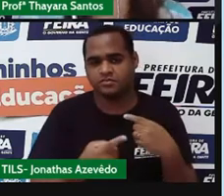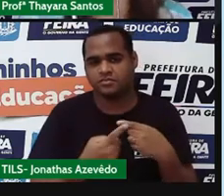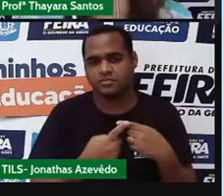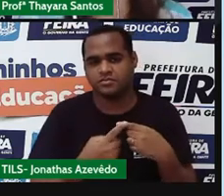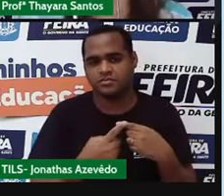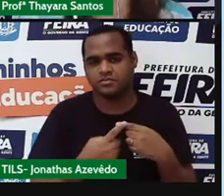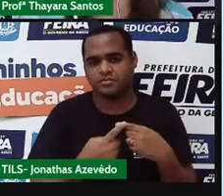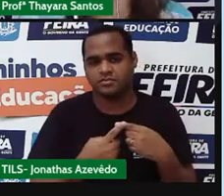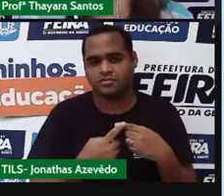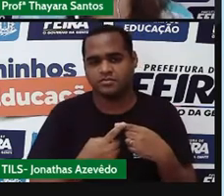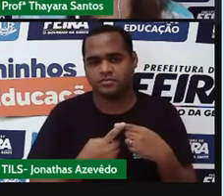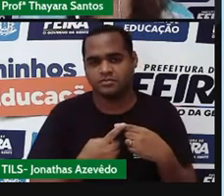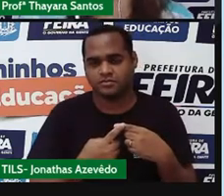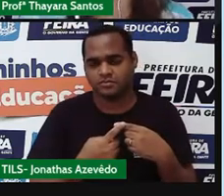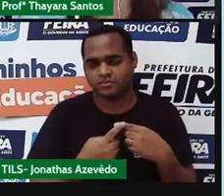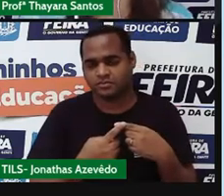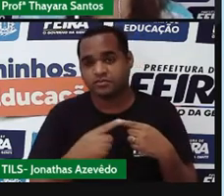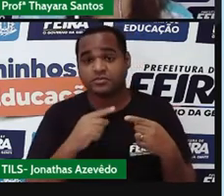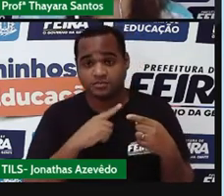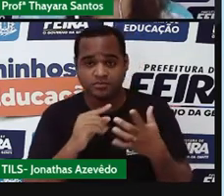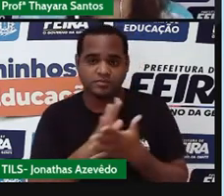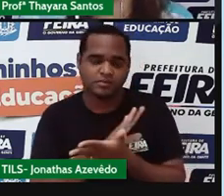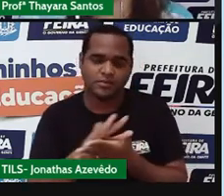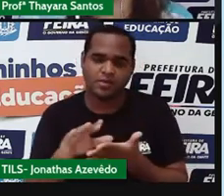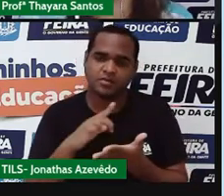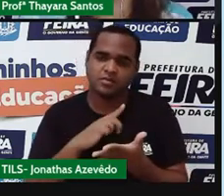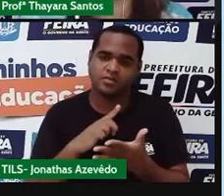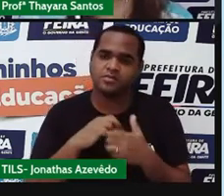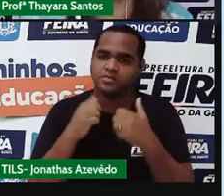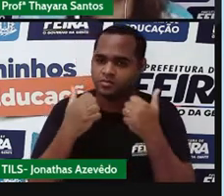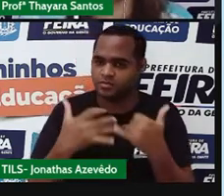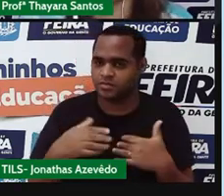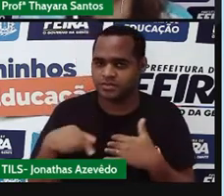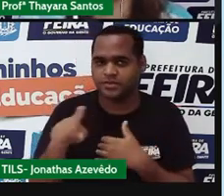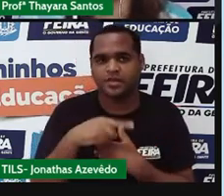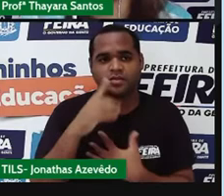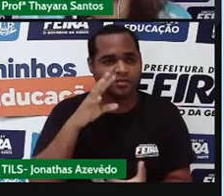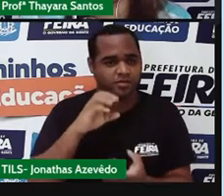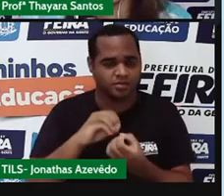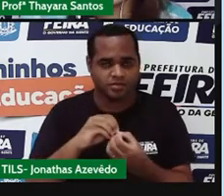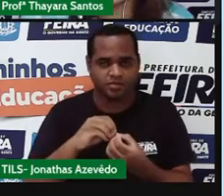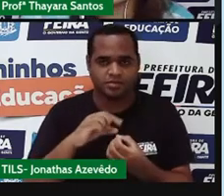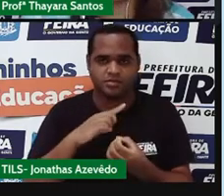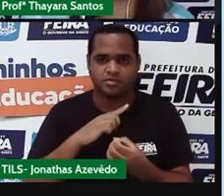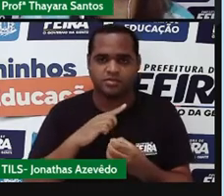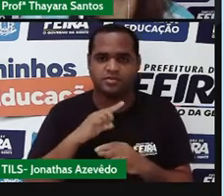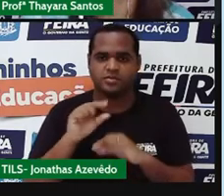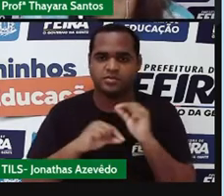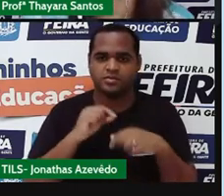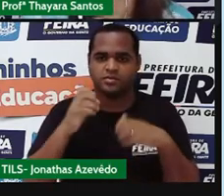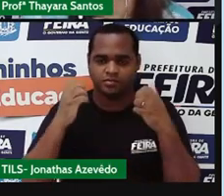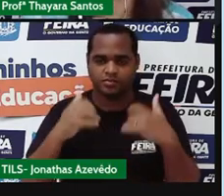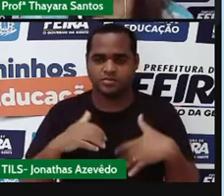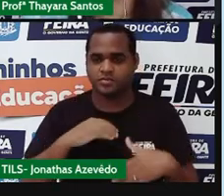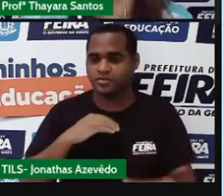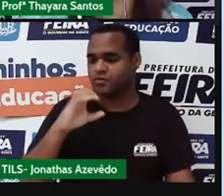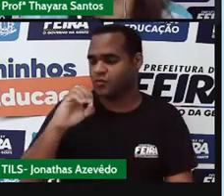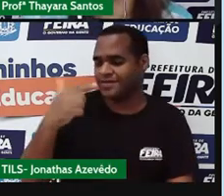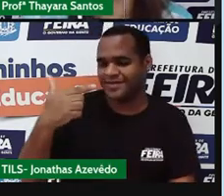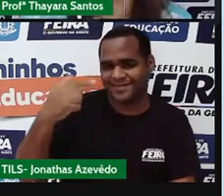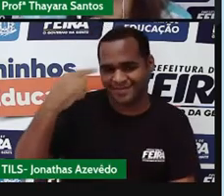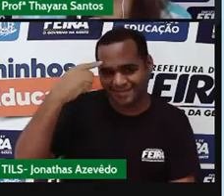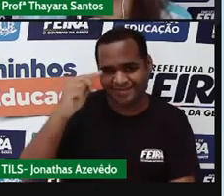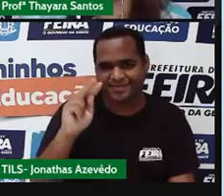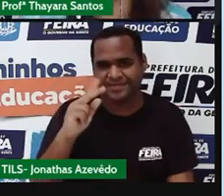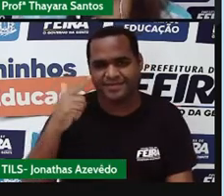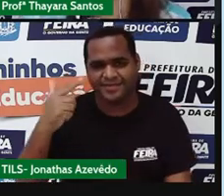E aqui ele tem algumas substâncias que eles querem que a gente forme. Tem a água, o oxigênio, o